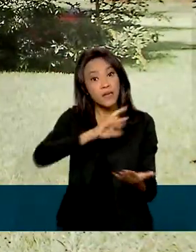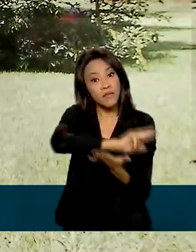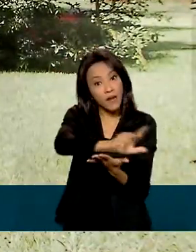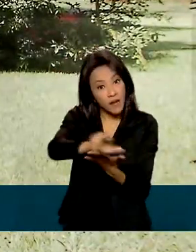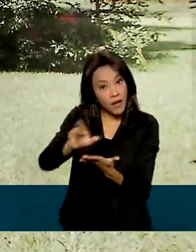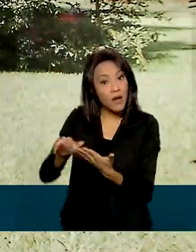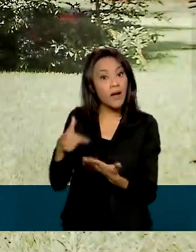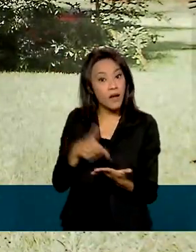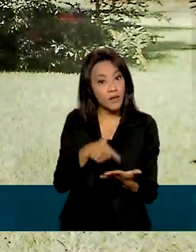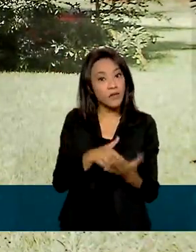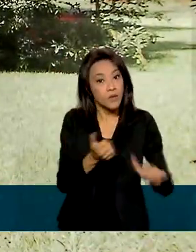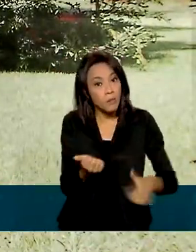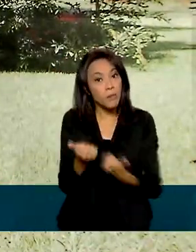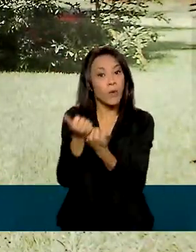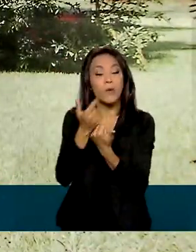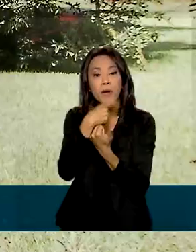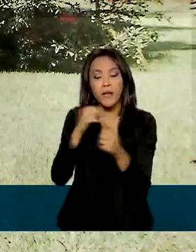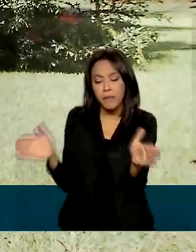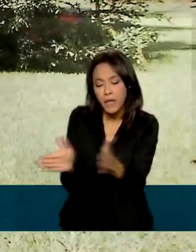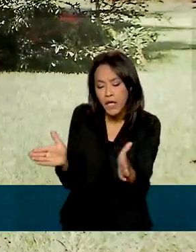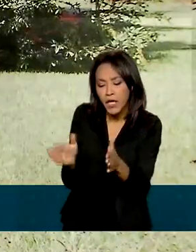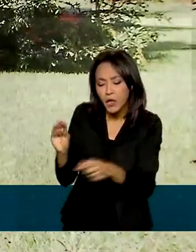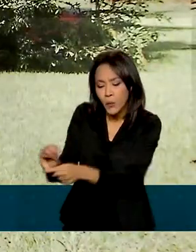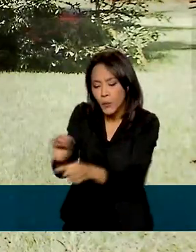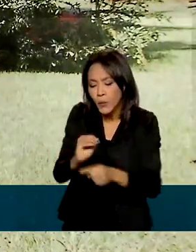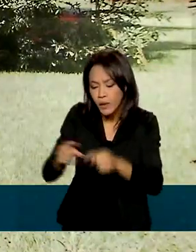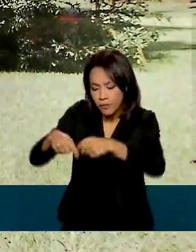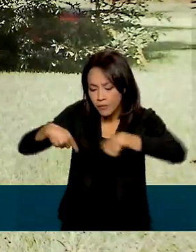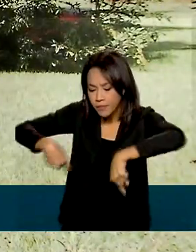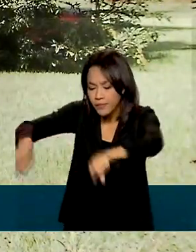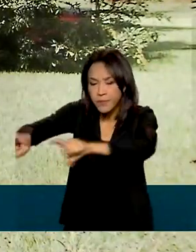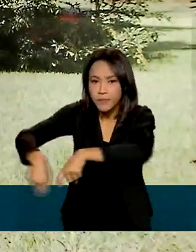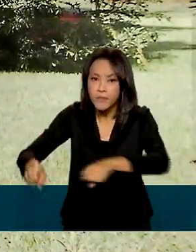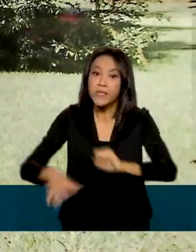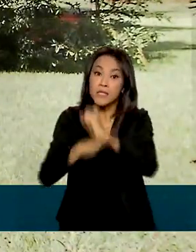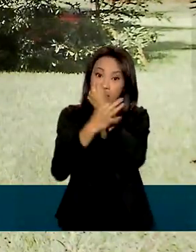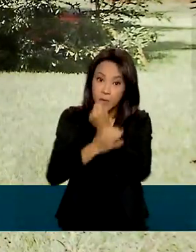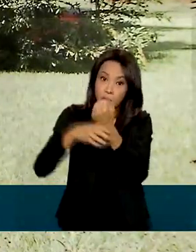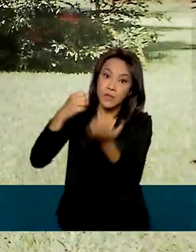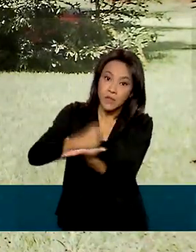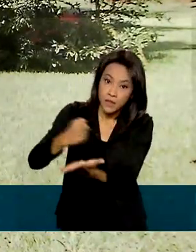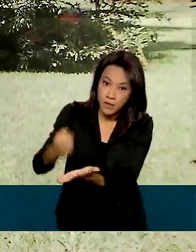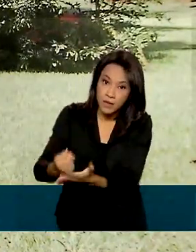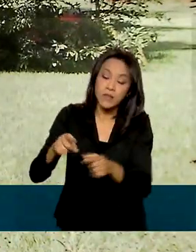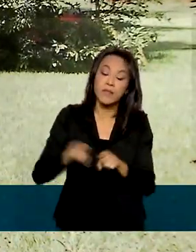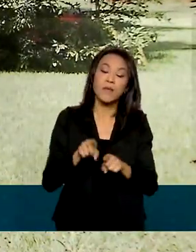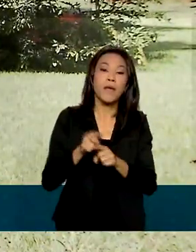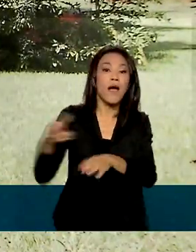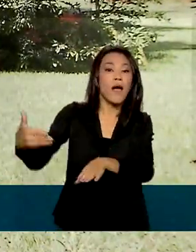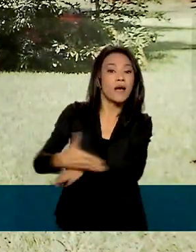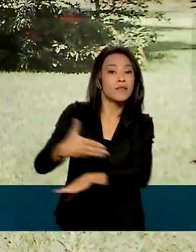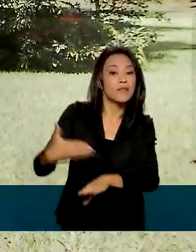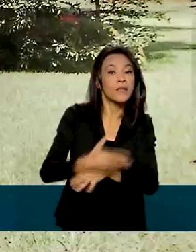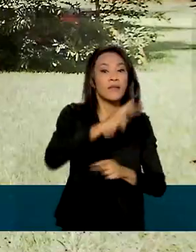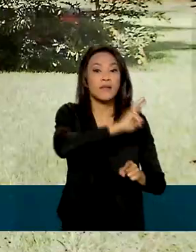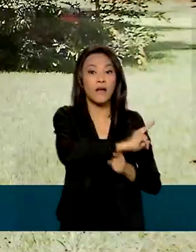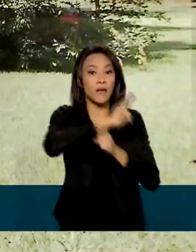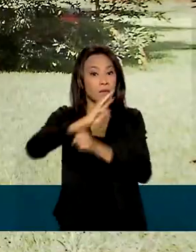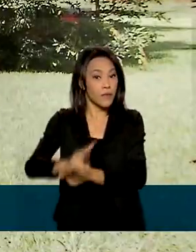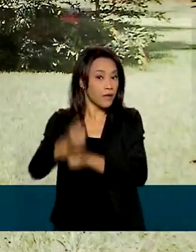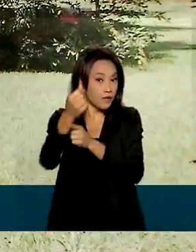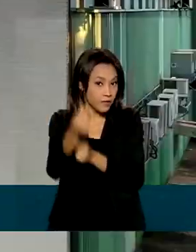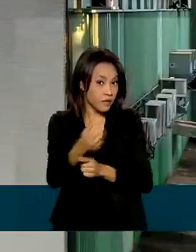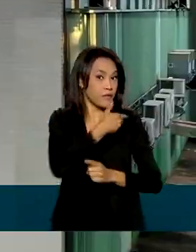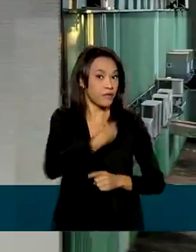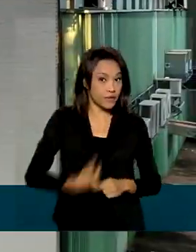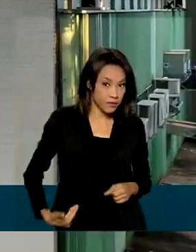para o pequeno produtor. Como tranquilidade, segurança jurídica e ainda acesso às linhas de crédito do governo.